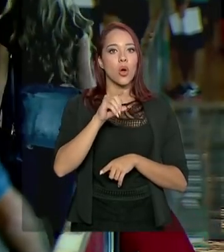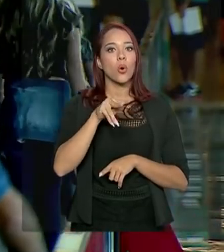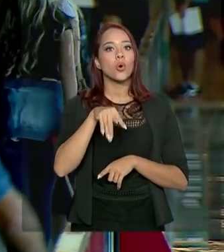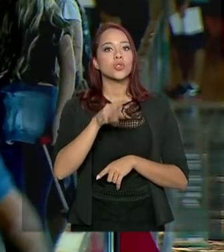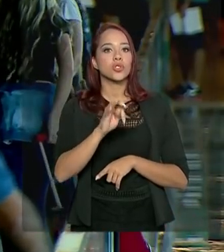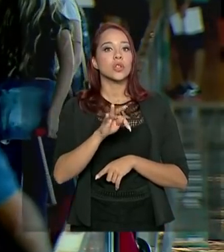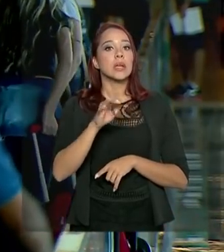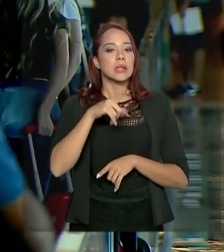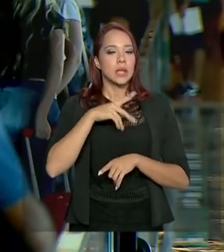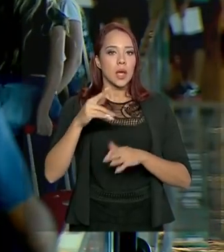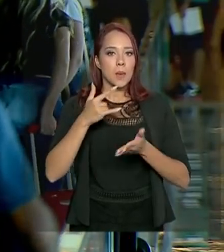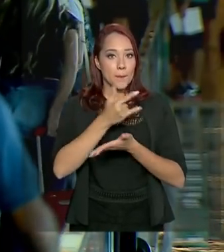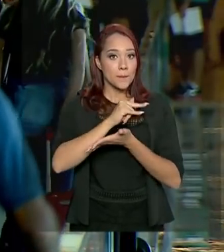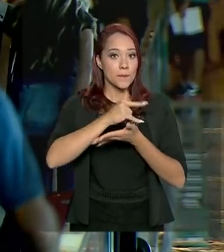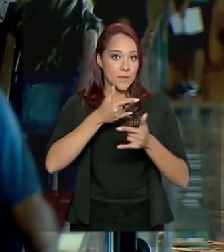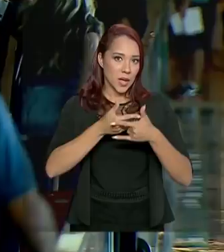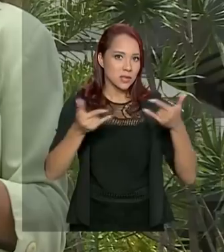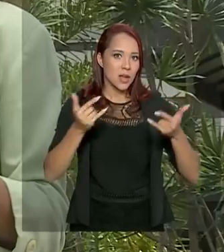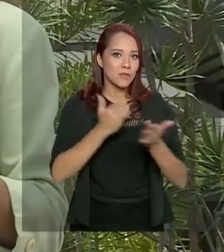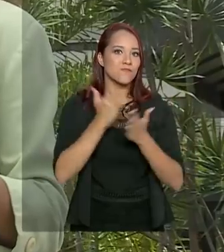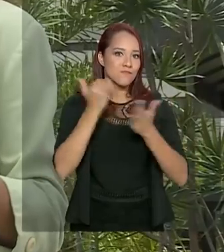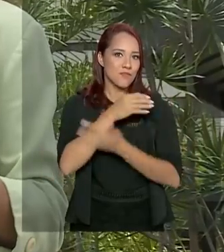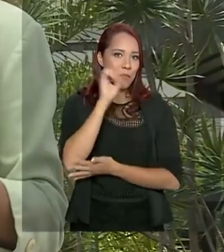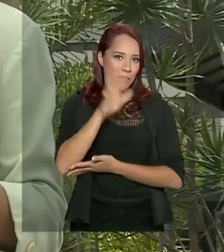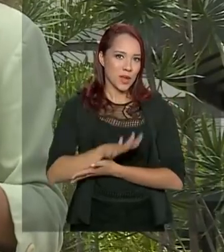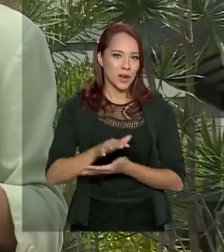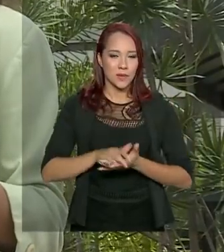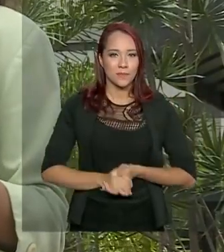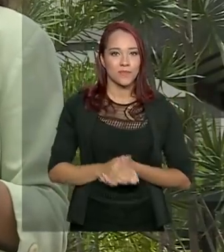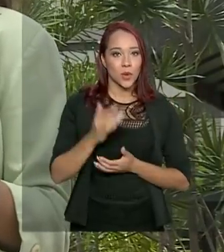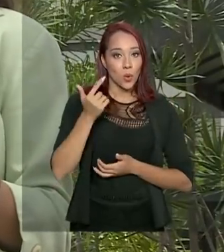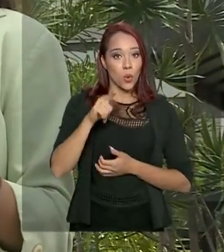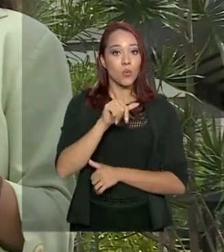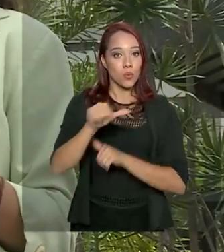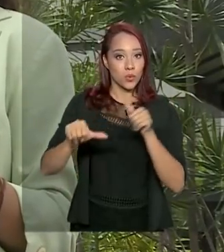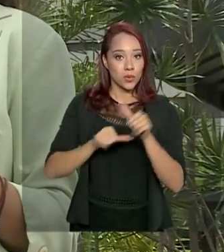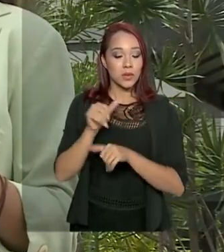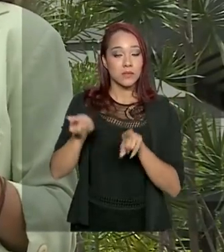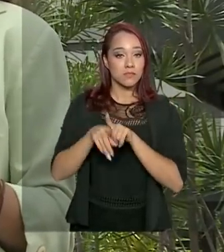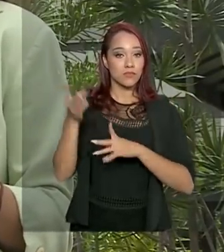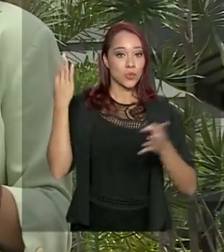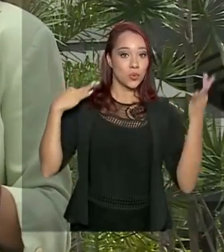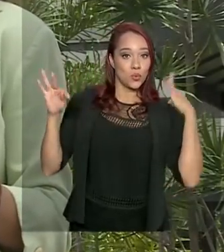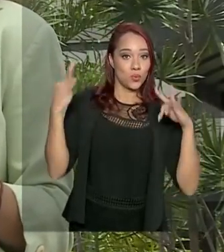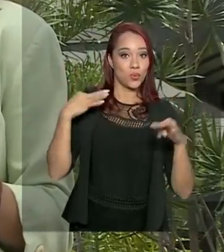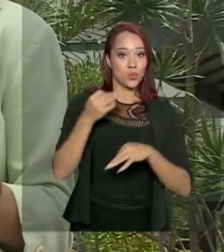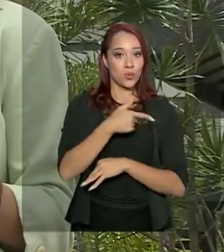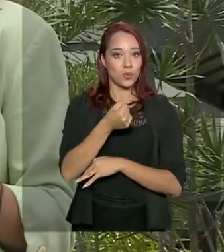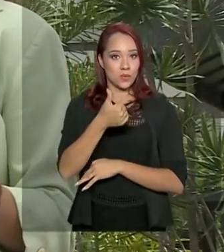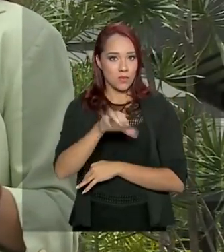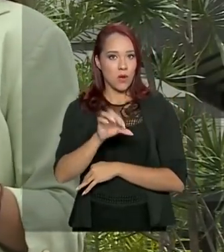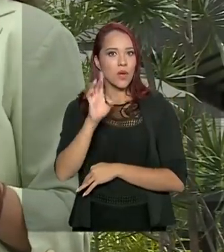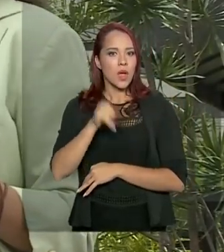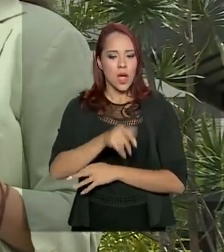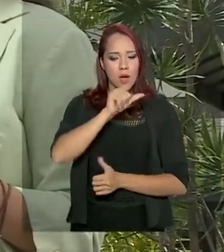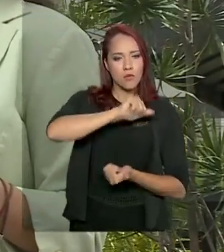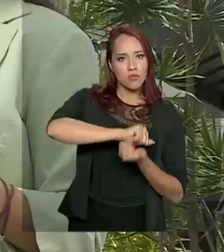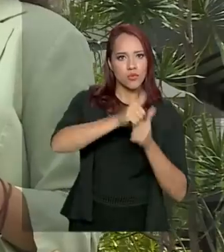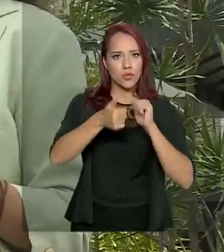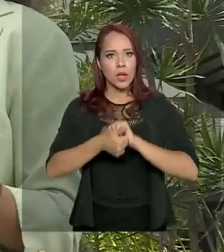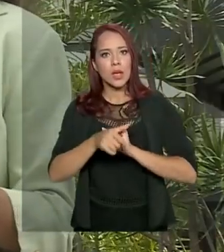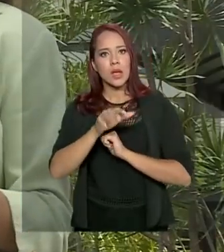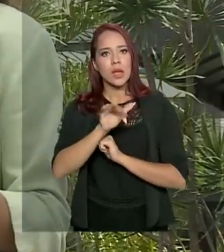seja, oferecem passagens mais baratas. Outra transformação no setor do turismo em 2019 foi a conversão da